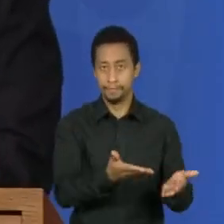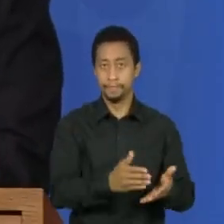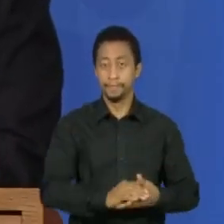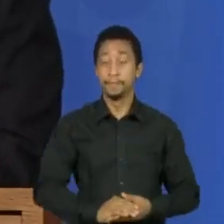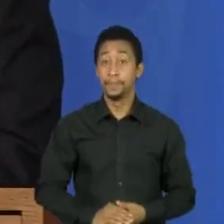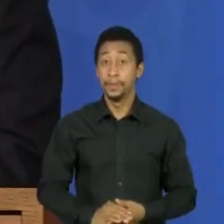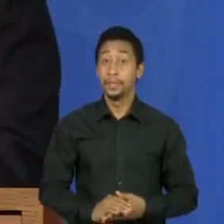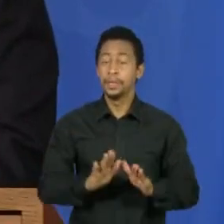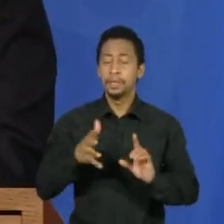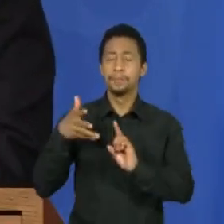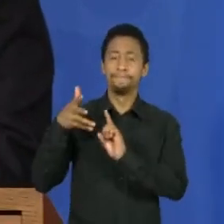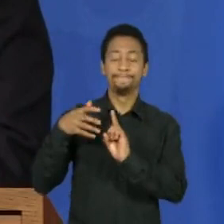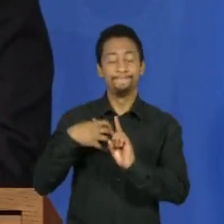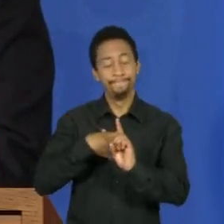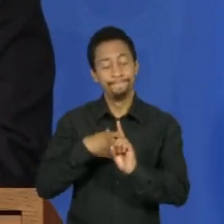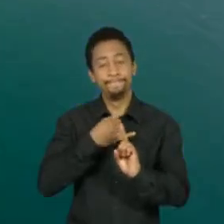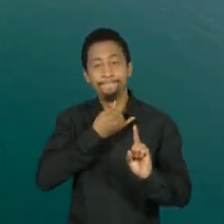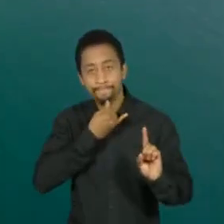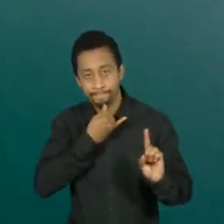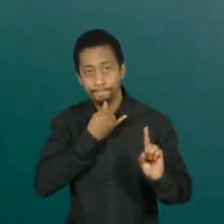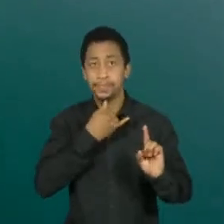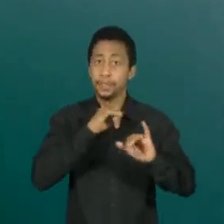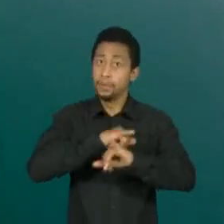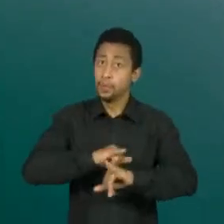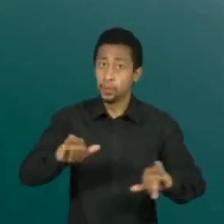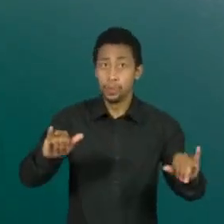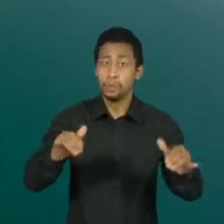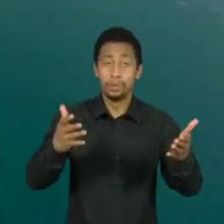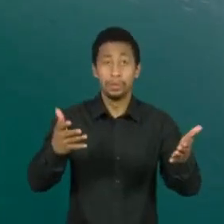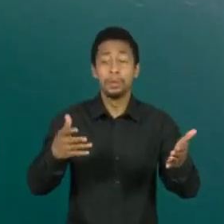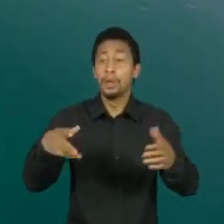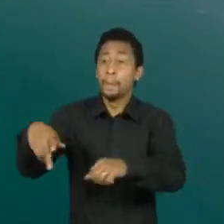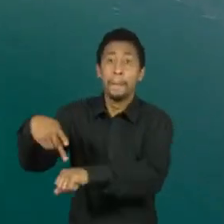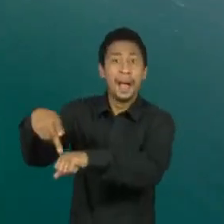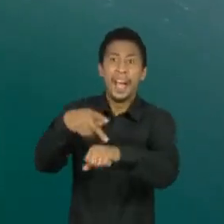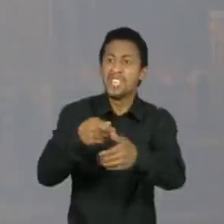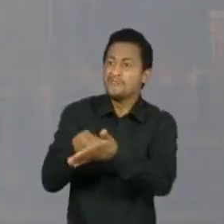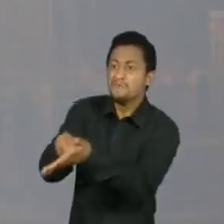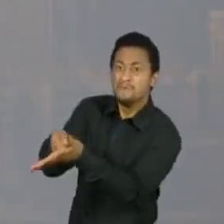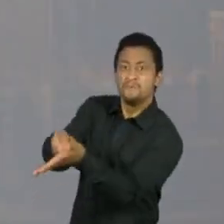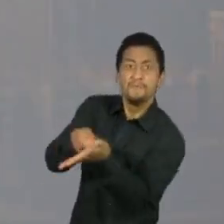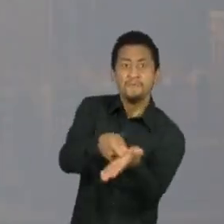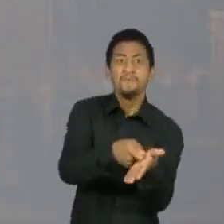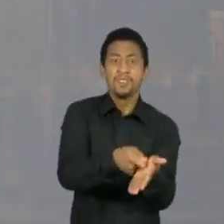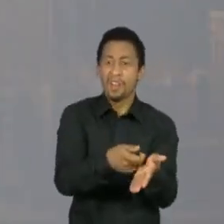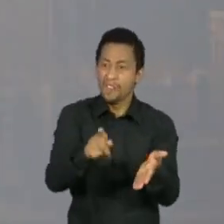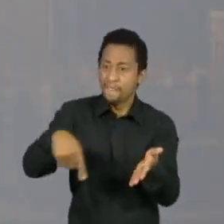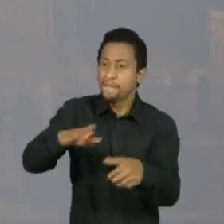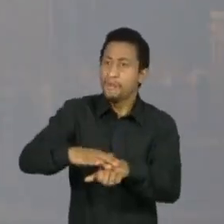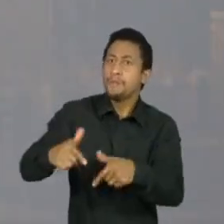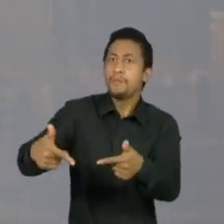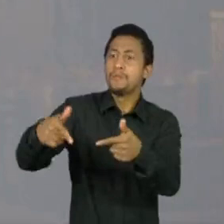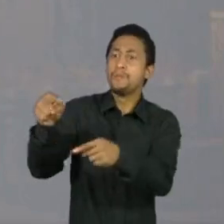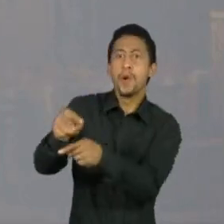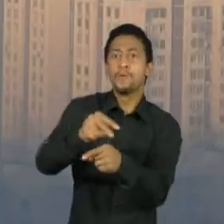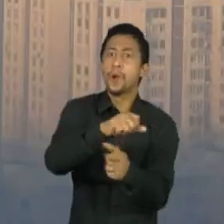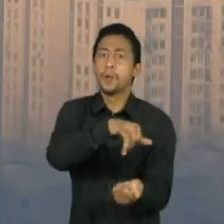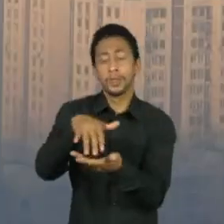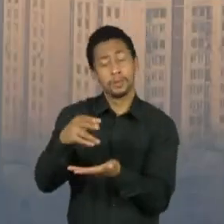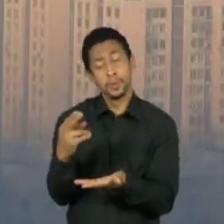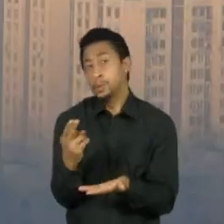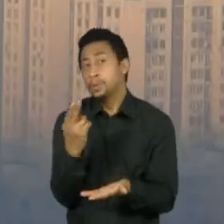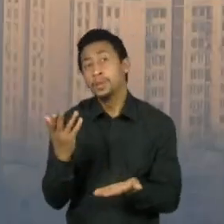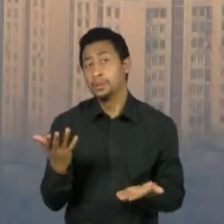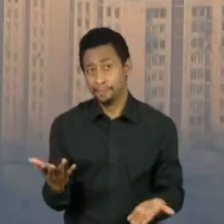Num tom de lamento, falou que ninguém pode forçar os países a agirem na medida necessária para proteger a vida no planeta.